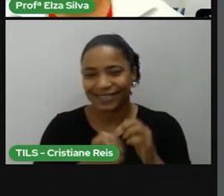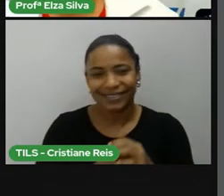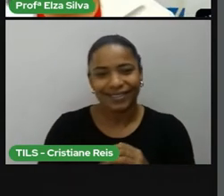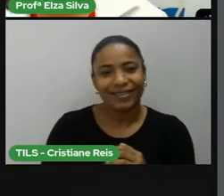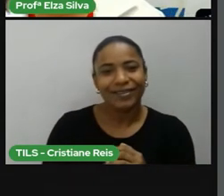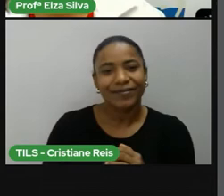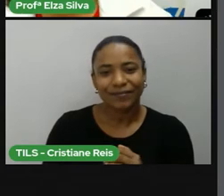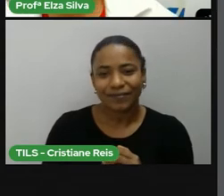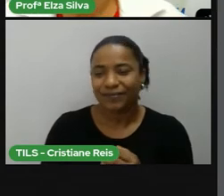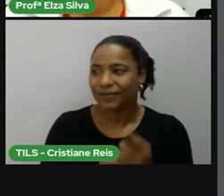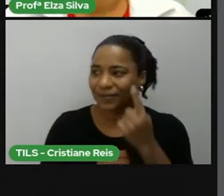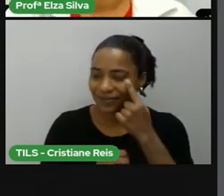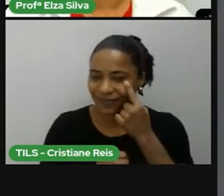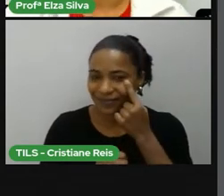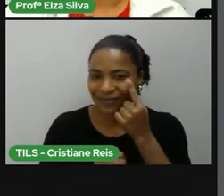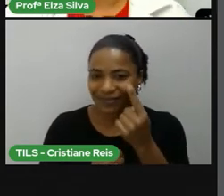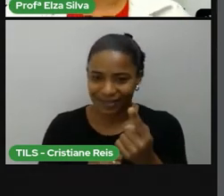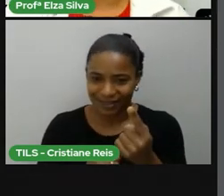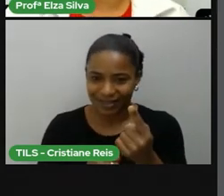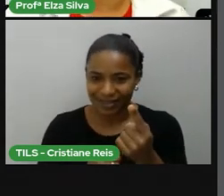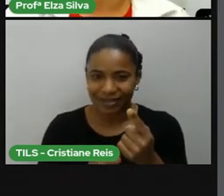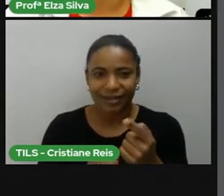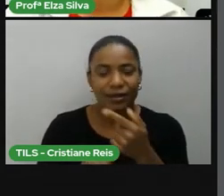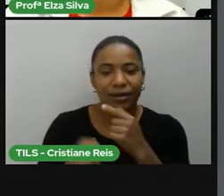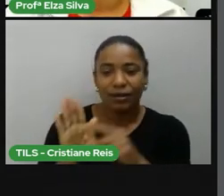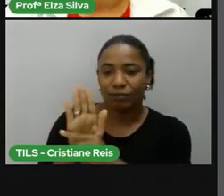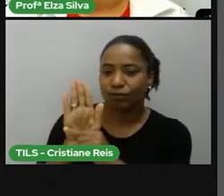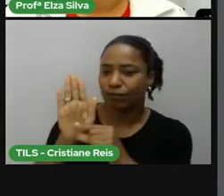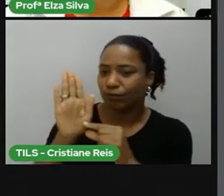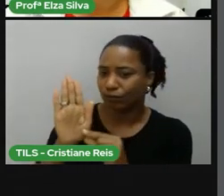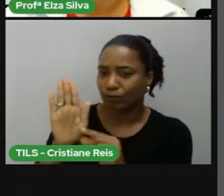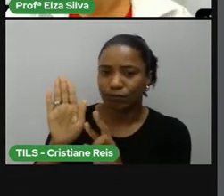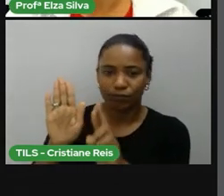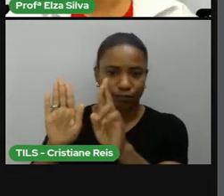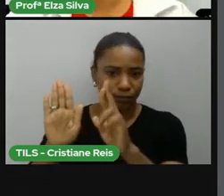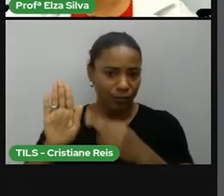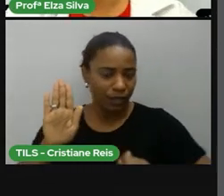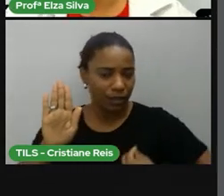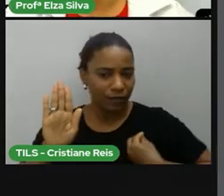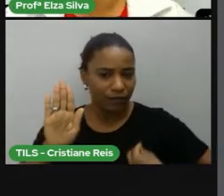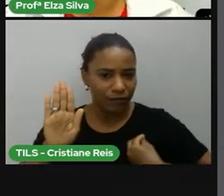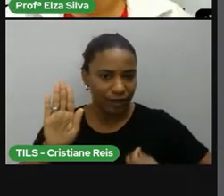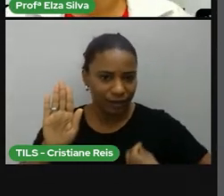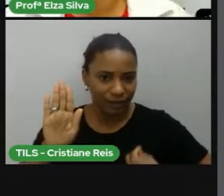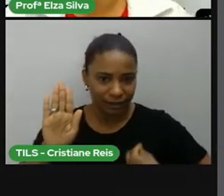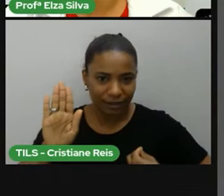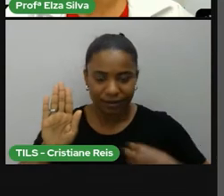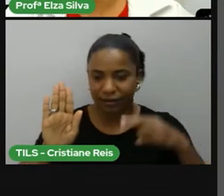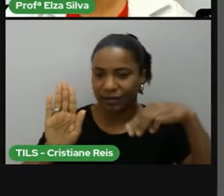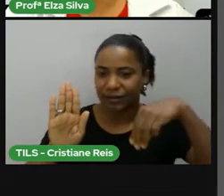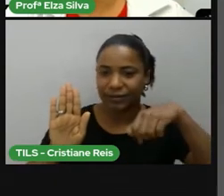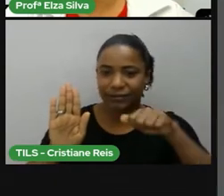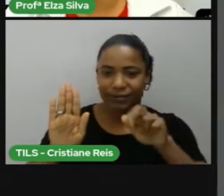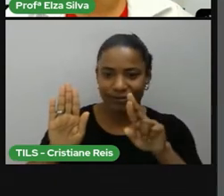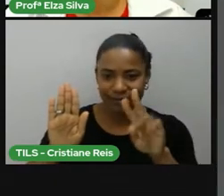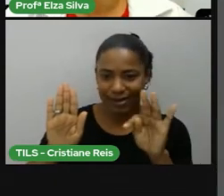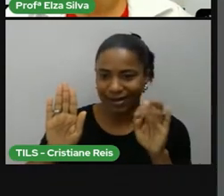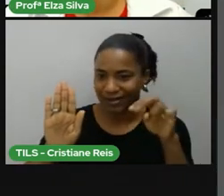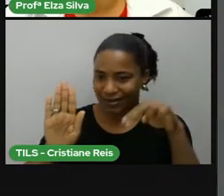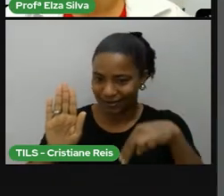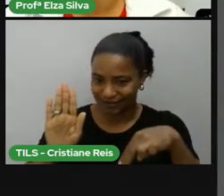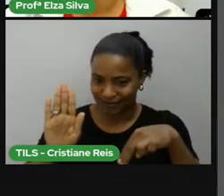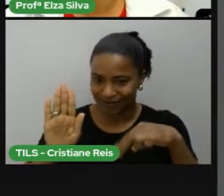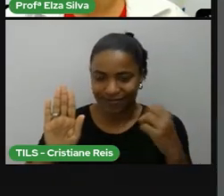aqui um trecho da biografia desta personalidade negra sobre a qual estamos tratando,